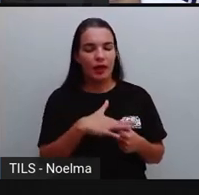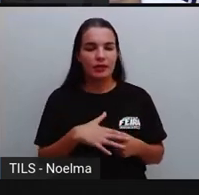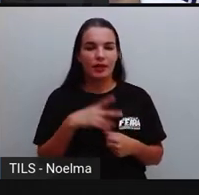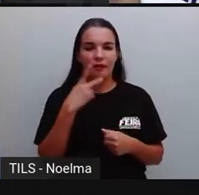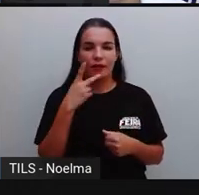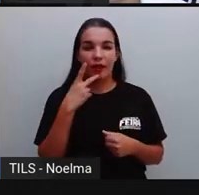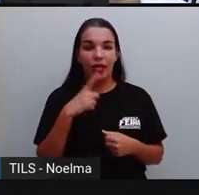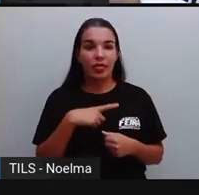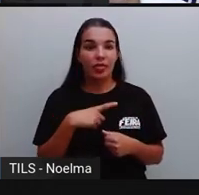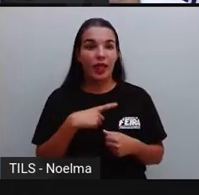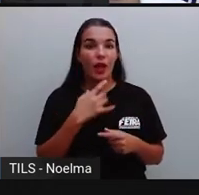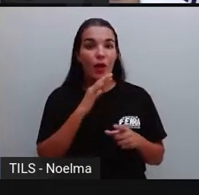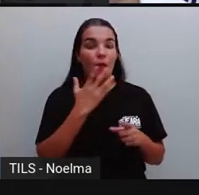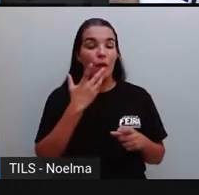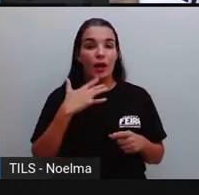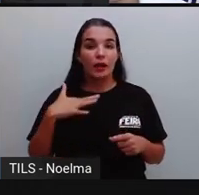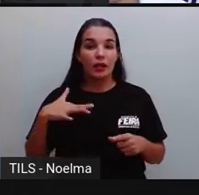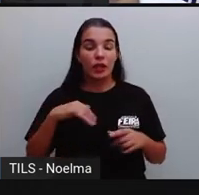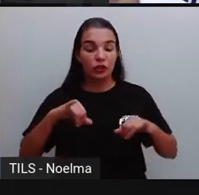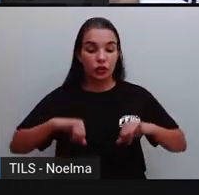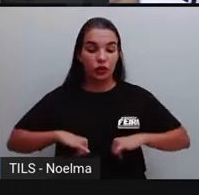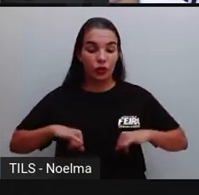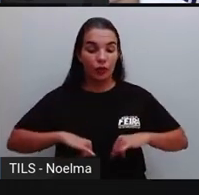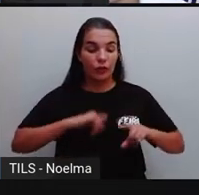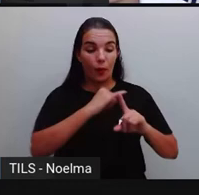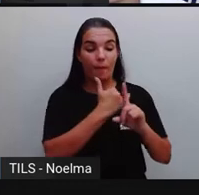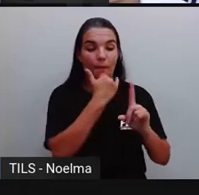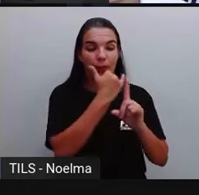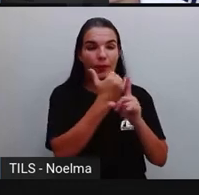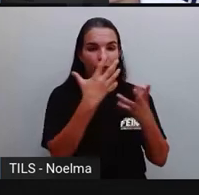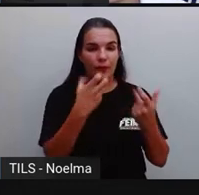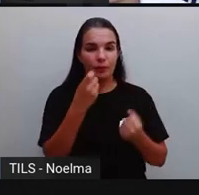aqui, tem uma criança que fala que sofreu bullying, vamos ver?